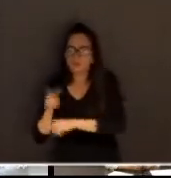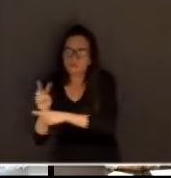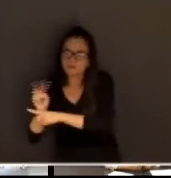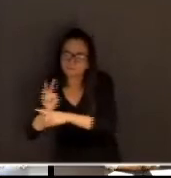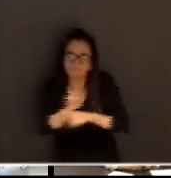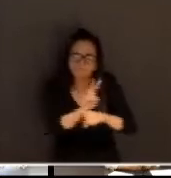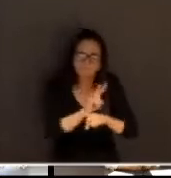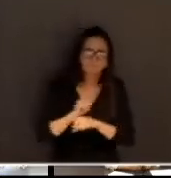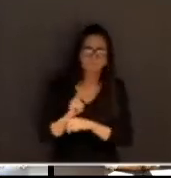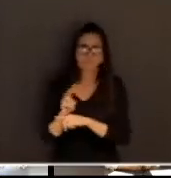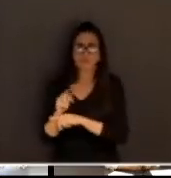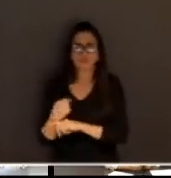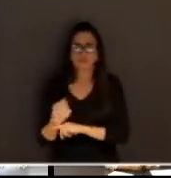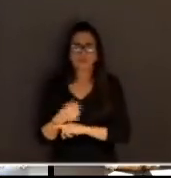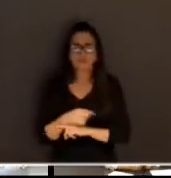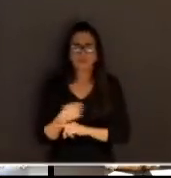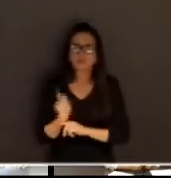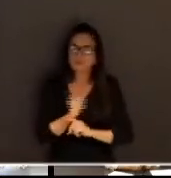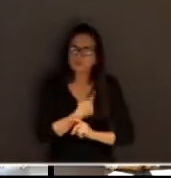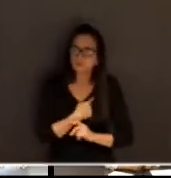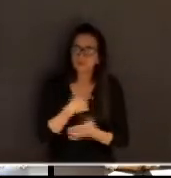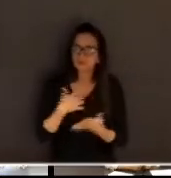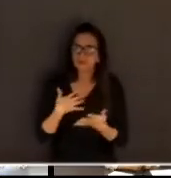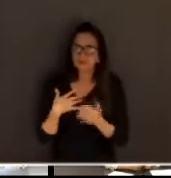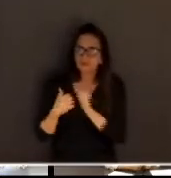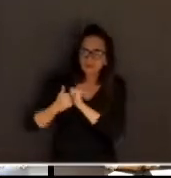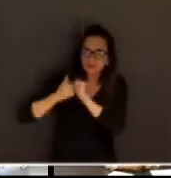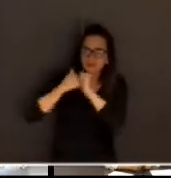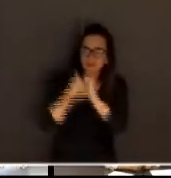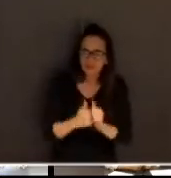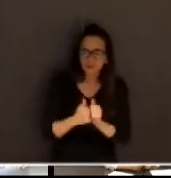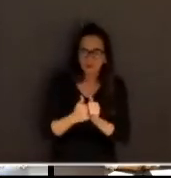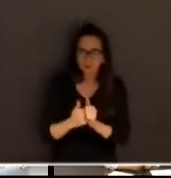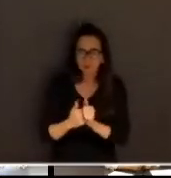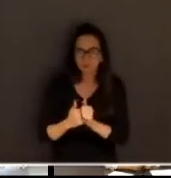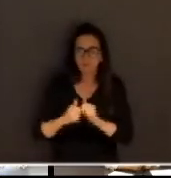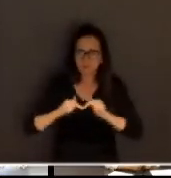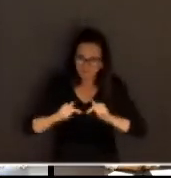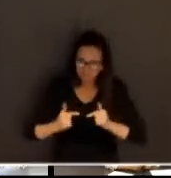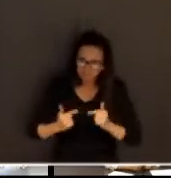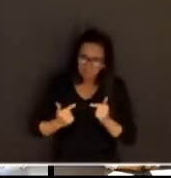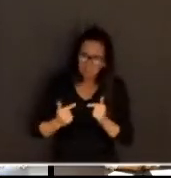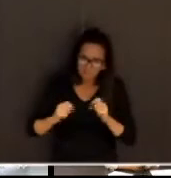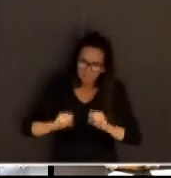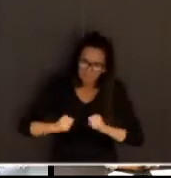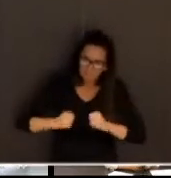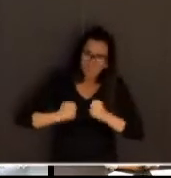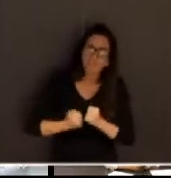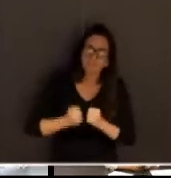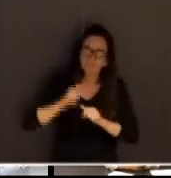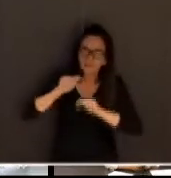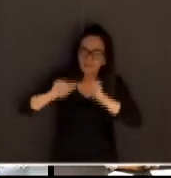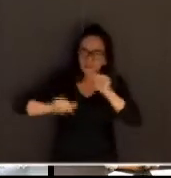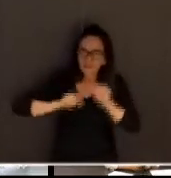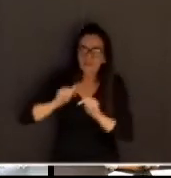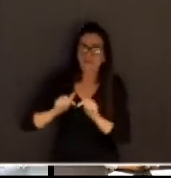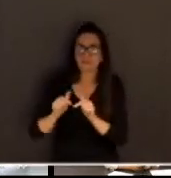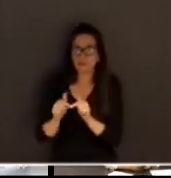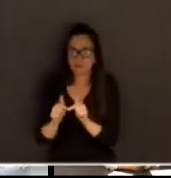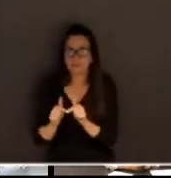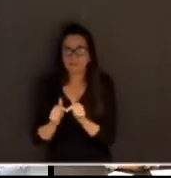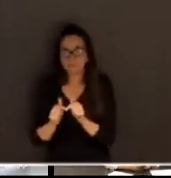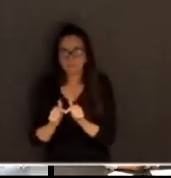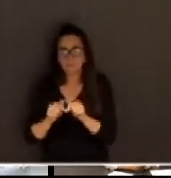Então, se a gente quer fazer parte disso, chegou a hora também, de certa forma, nós nos expomos para fazer as sessões